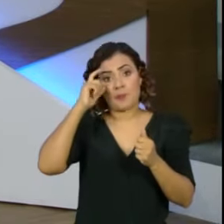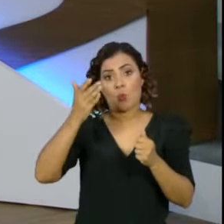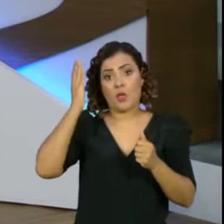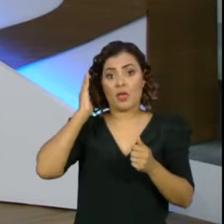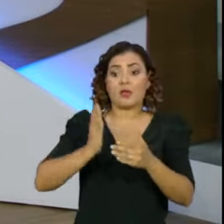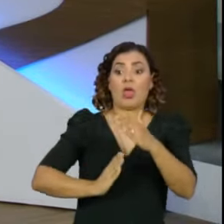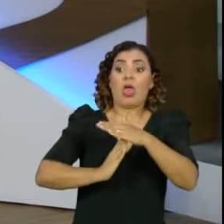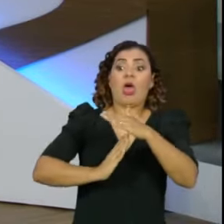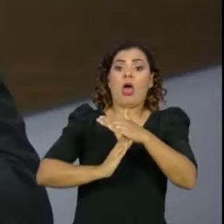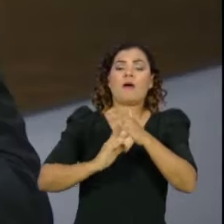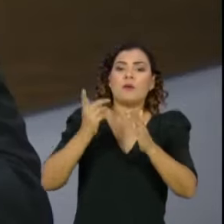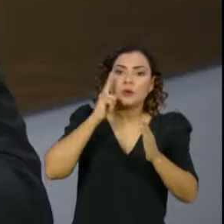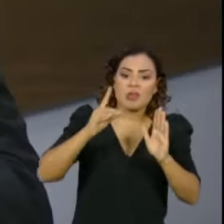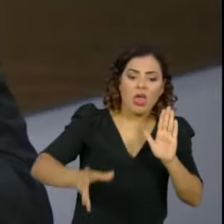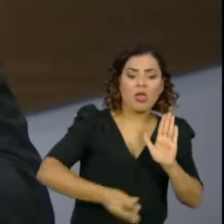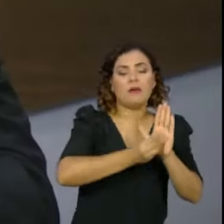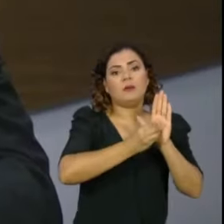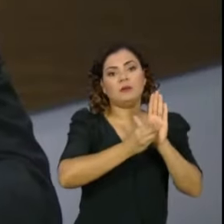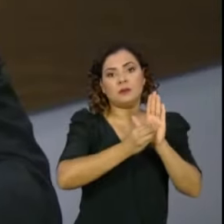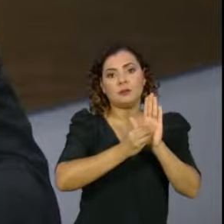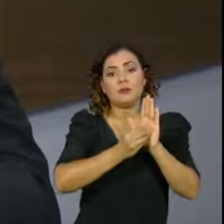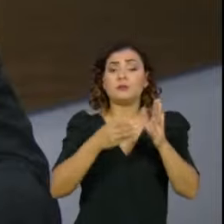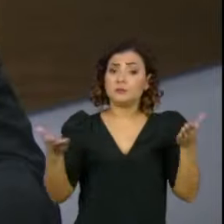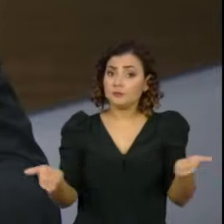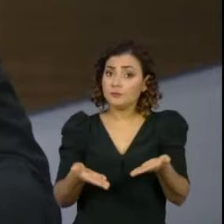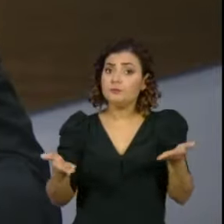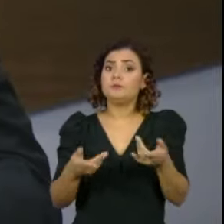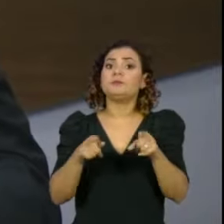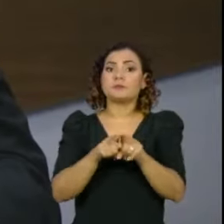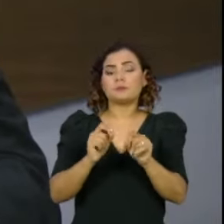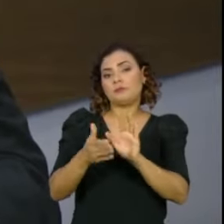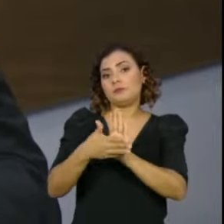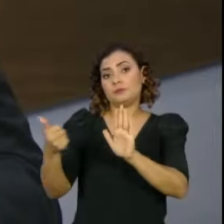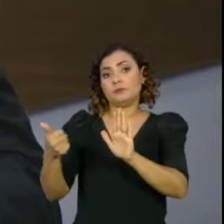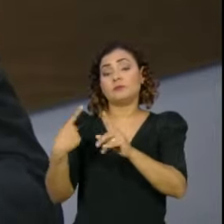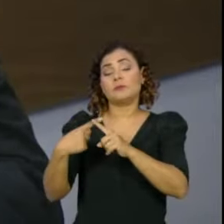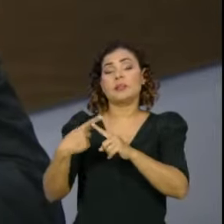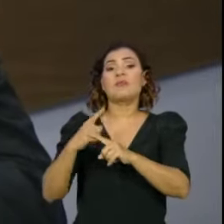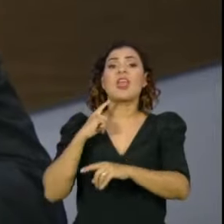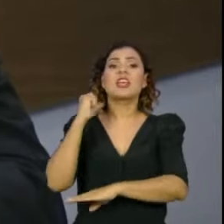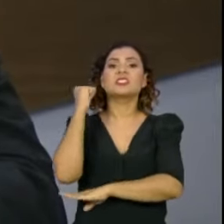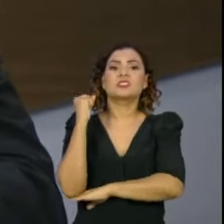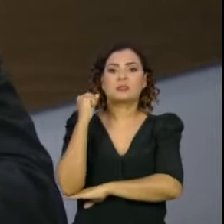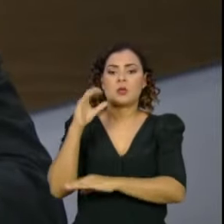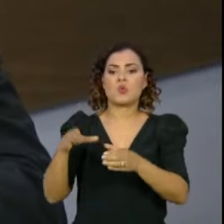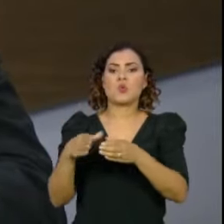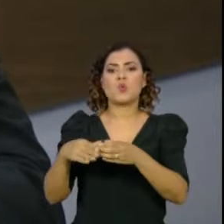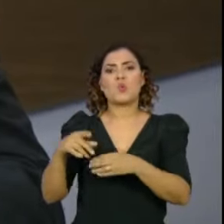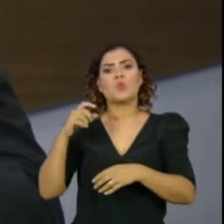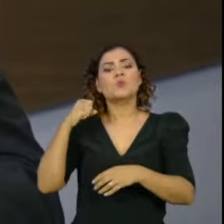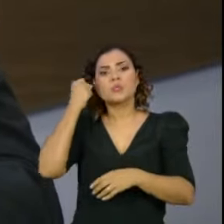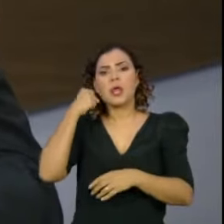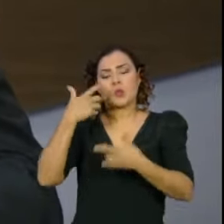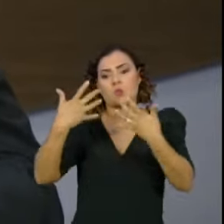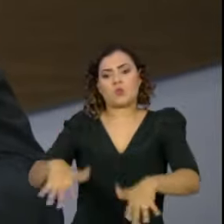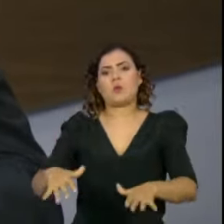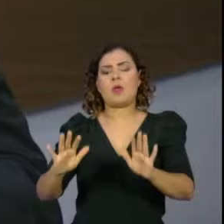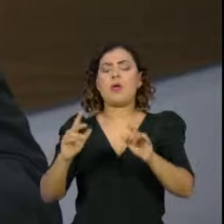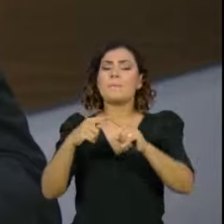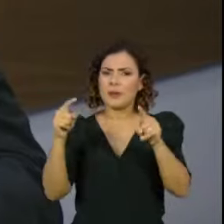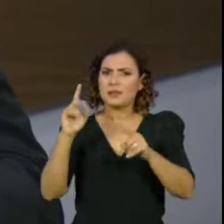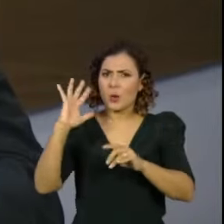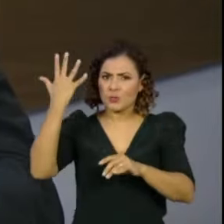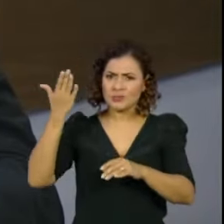E ela foi, essa desvinculação foi, teve que ser retirada porque havia uma resistência dos senadores. Isso já aconteceu em outras